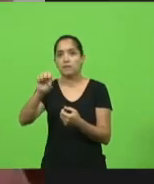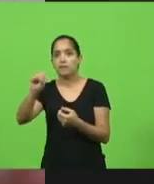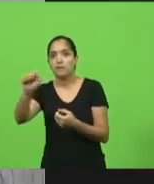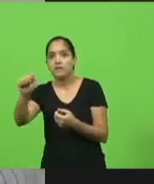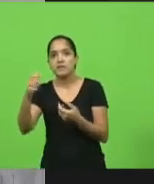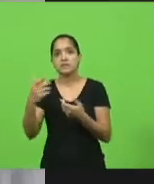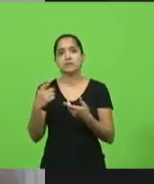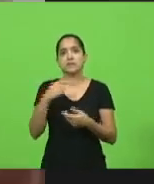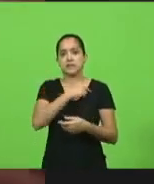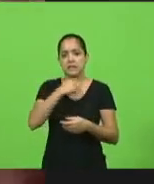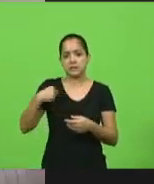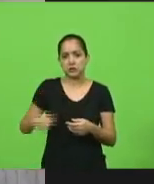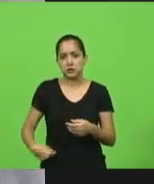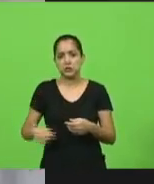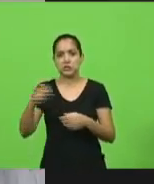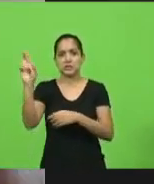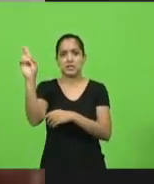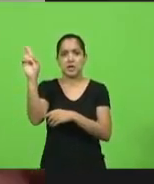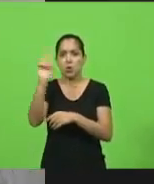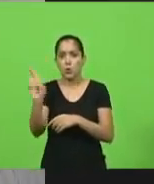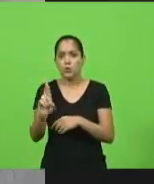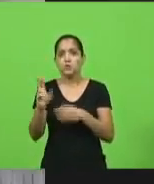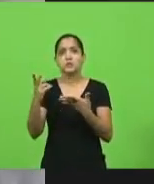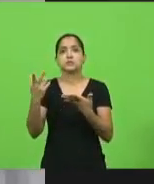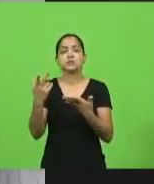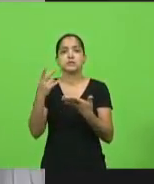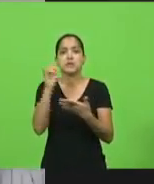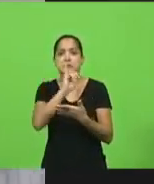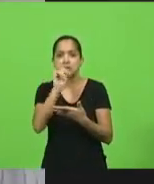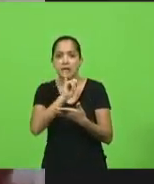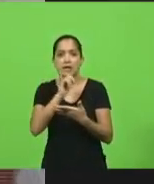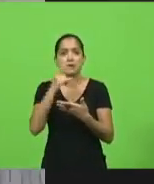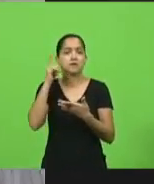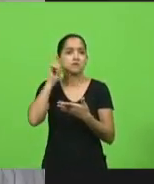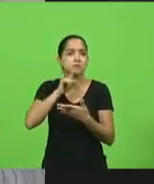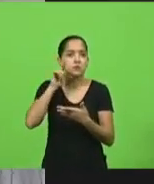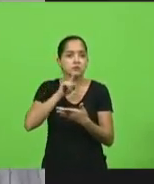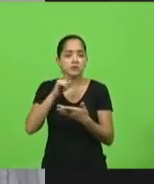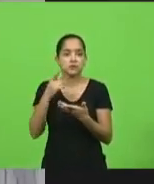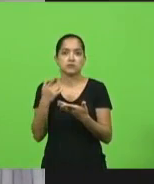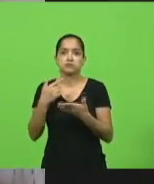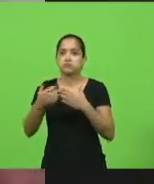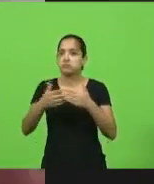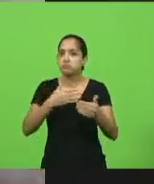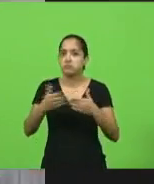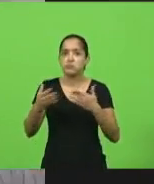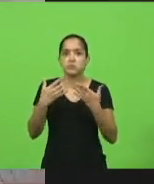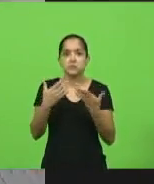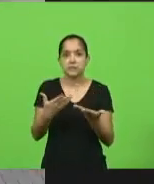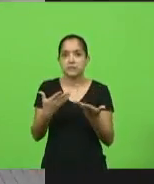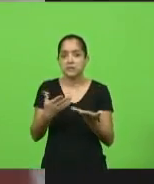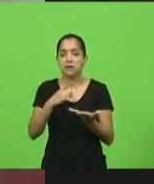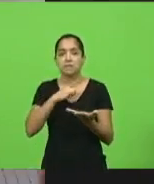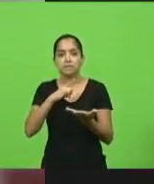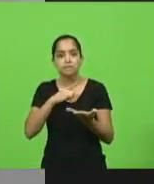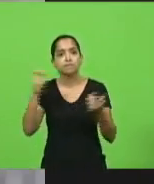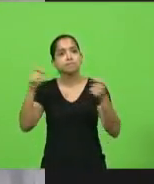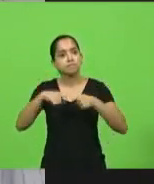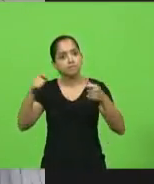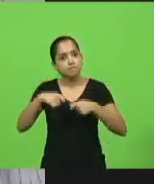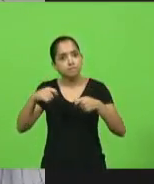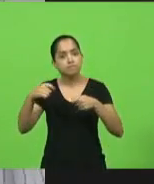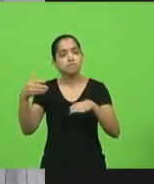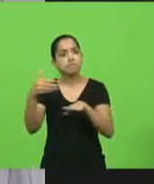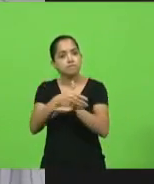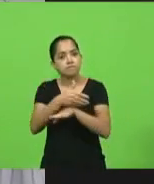China, que venha da Rússia, que venha da Itália, que venha dos Estados Unidos, aquilo que tiver disponível, vão permitir que entre no